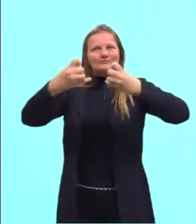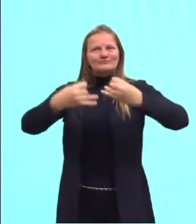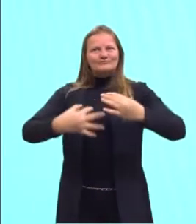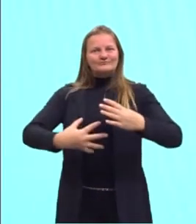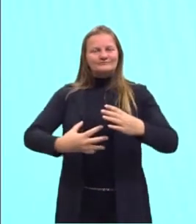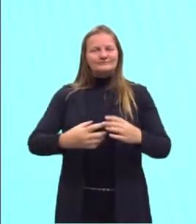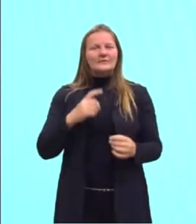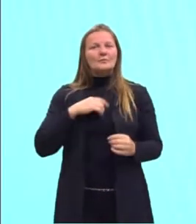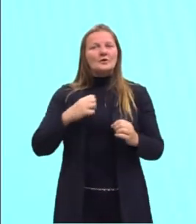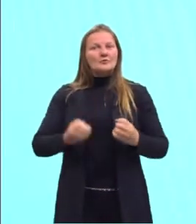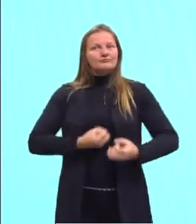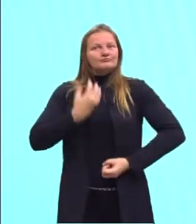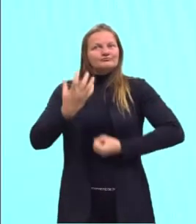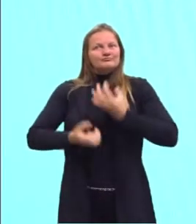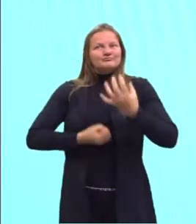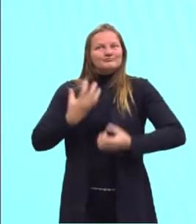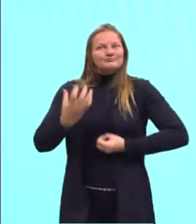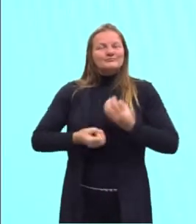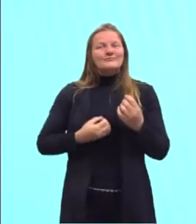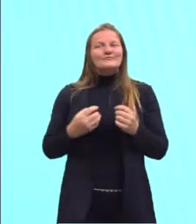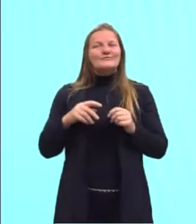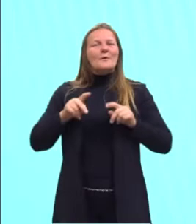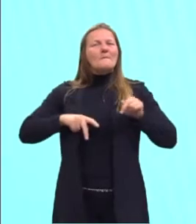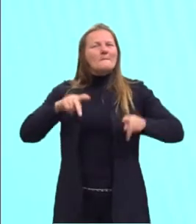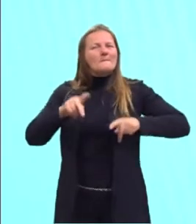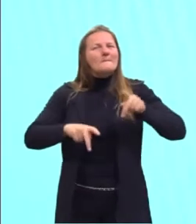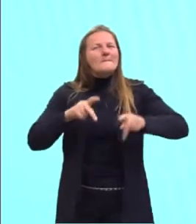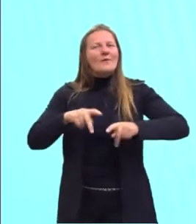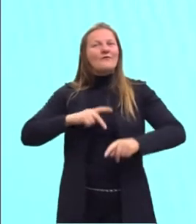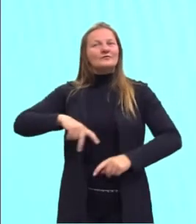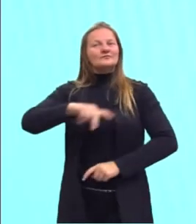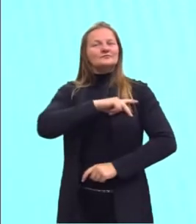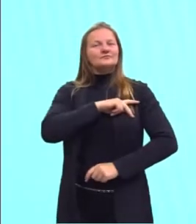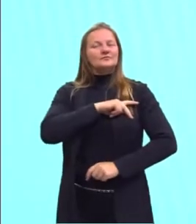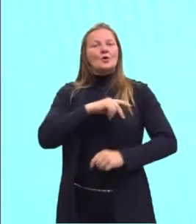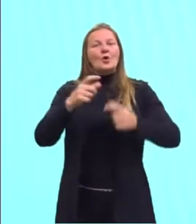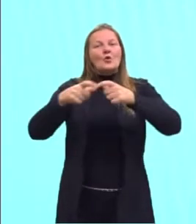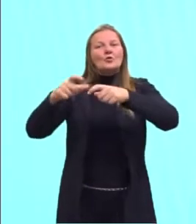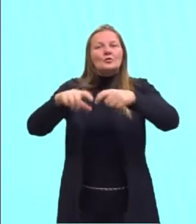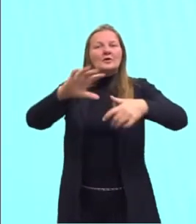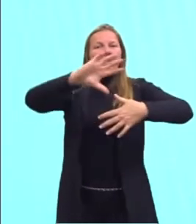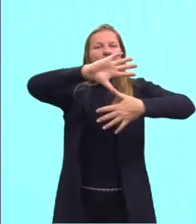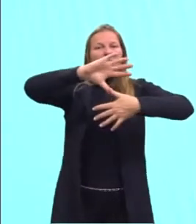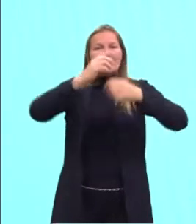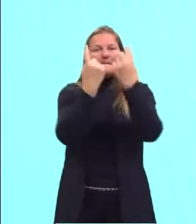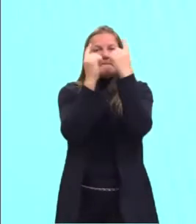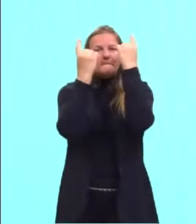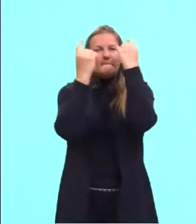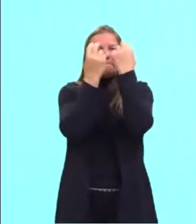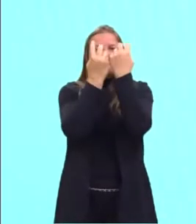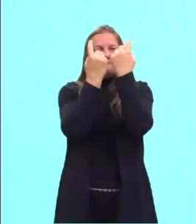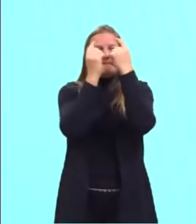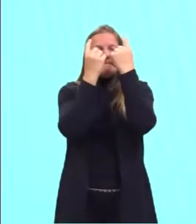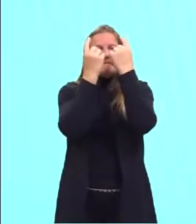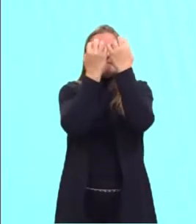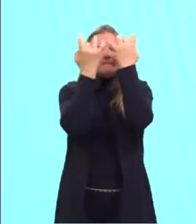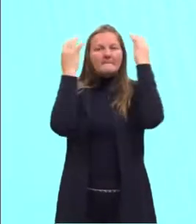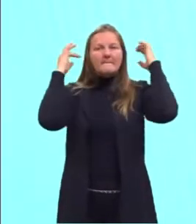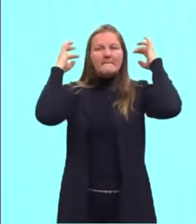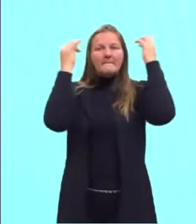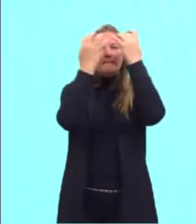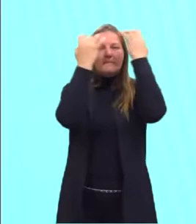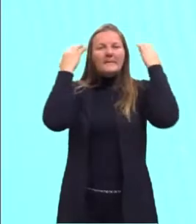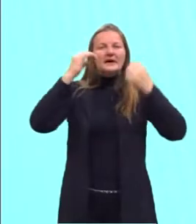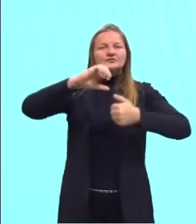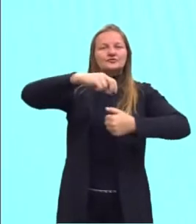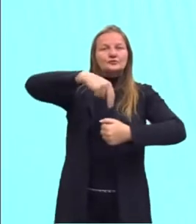falando de manifestações culturais de civilizações que se localizaram aqui no México, na América Central, no Norte